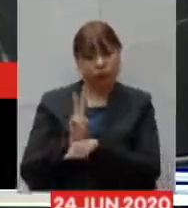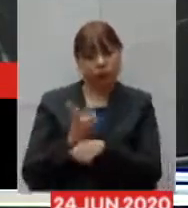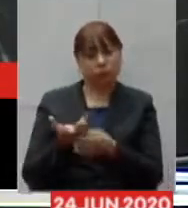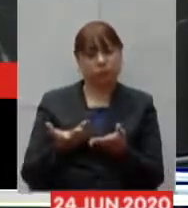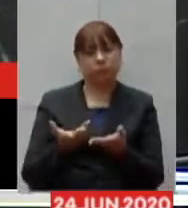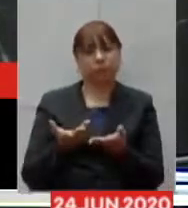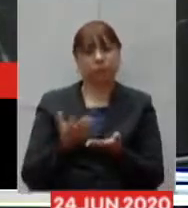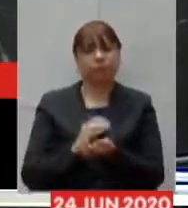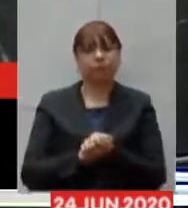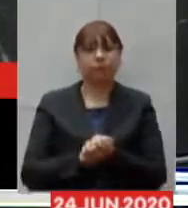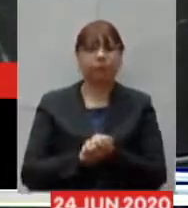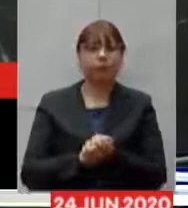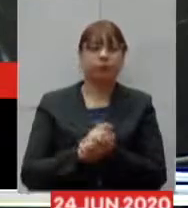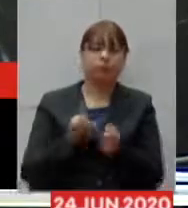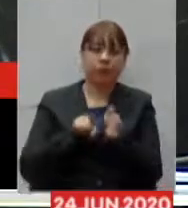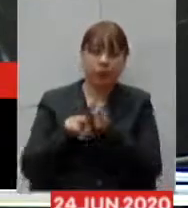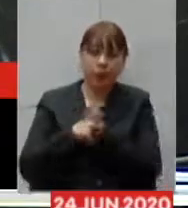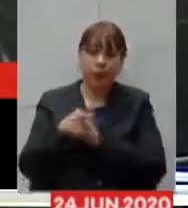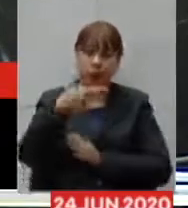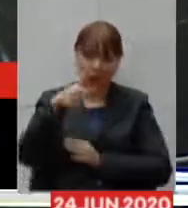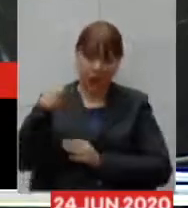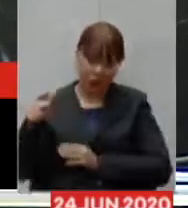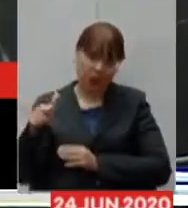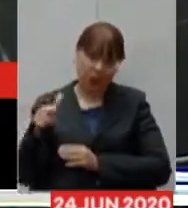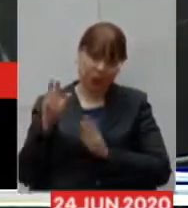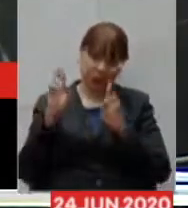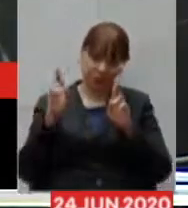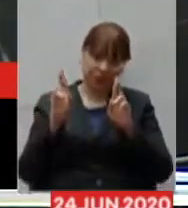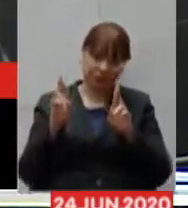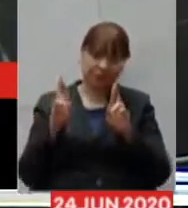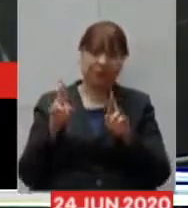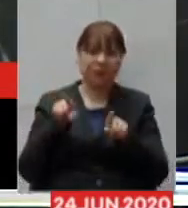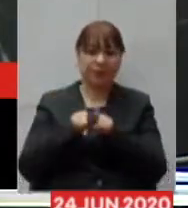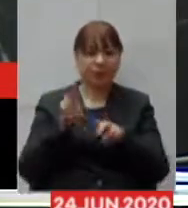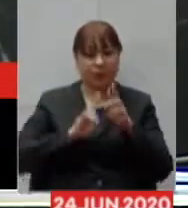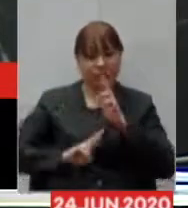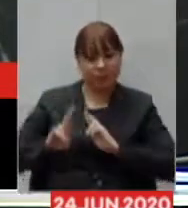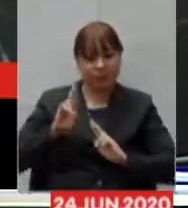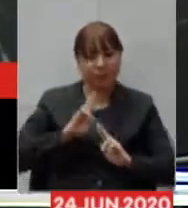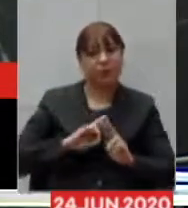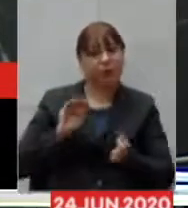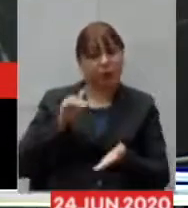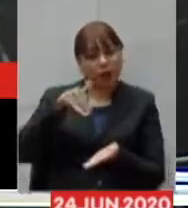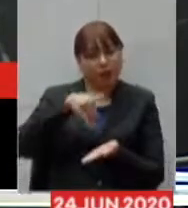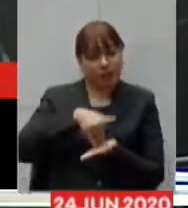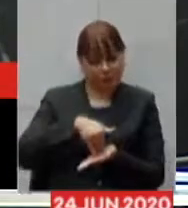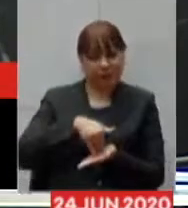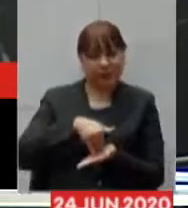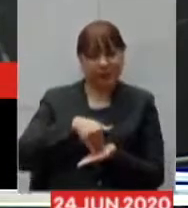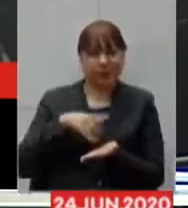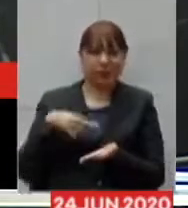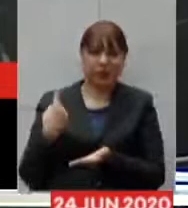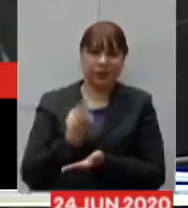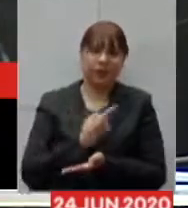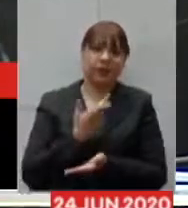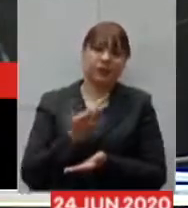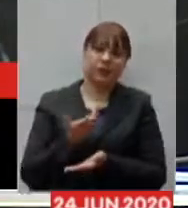questionamentos dos outros líderes as respostas do senhor e no final a gente fará